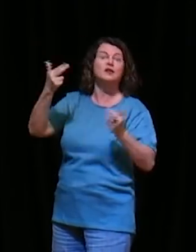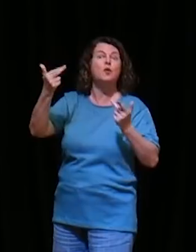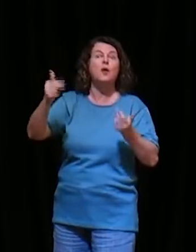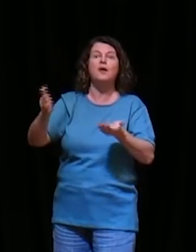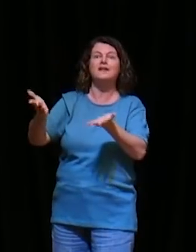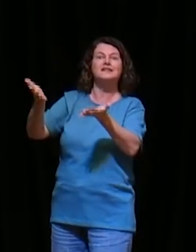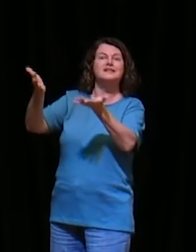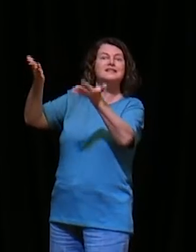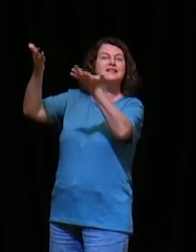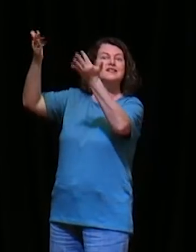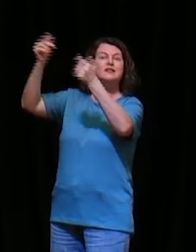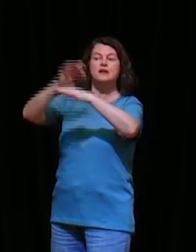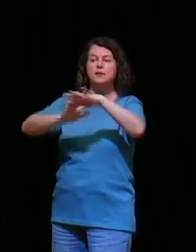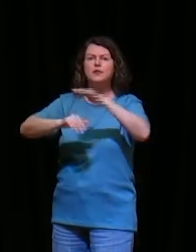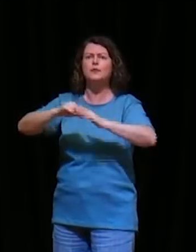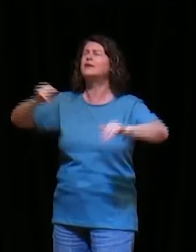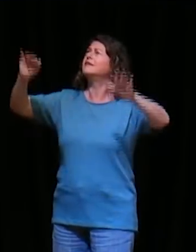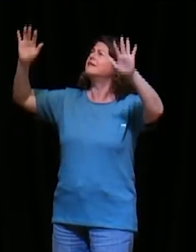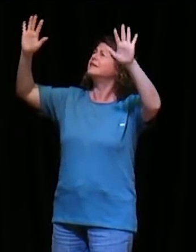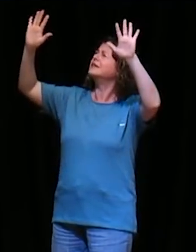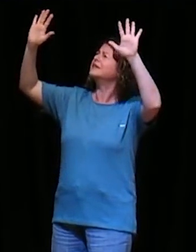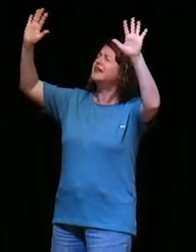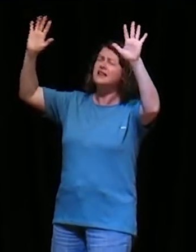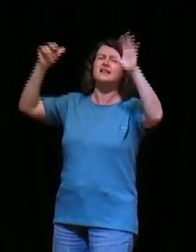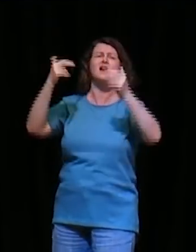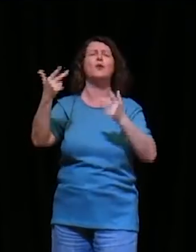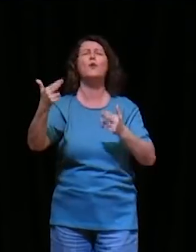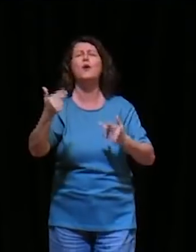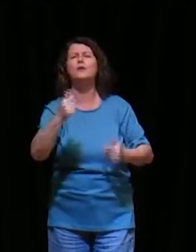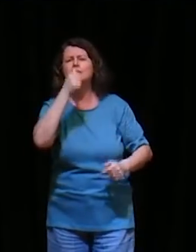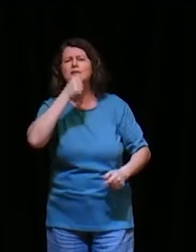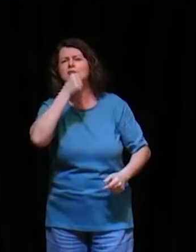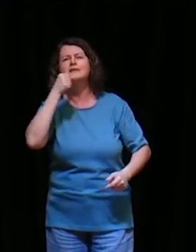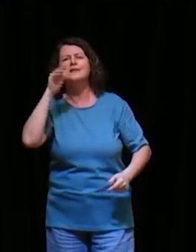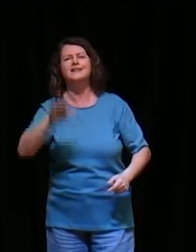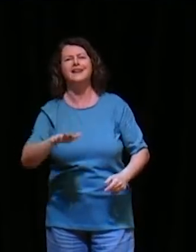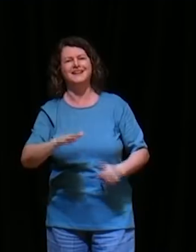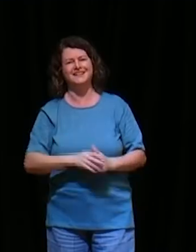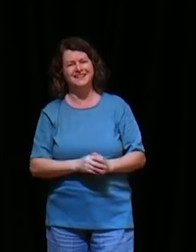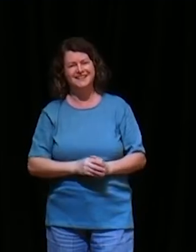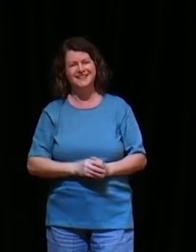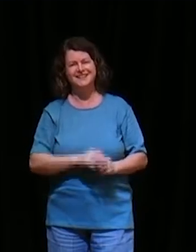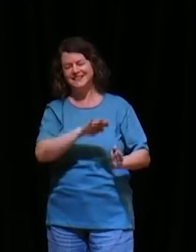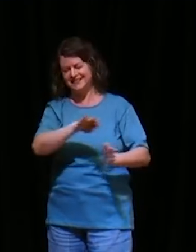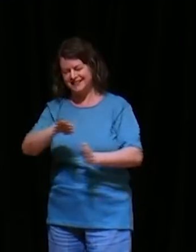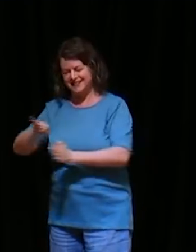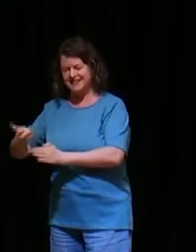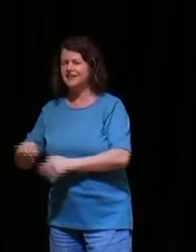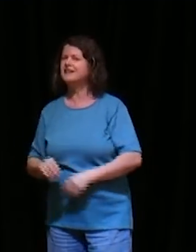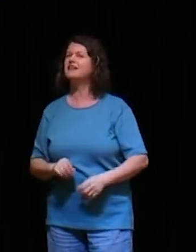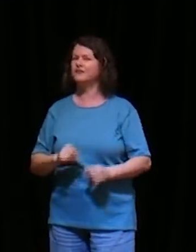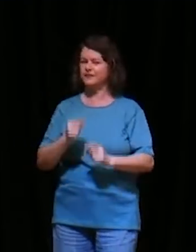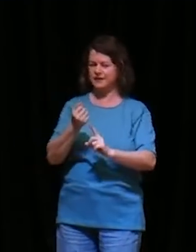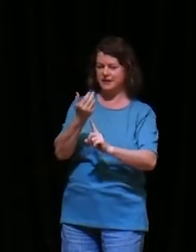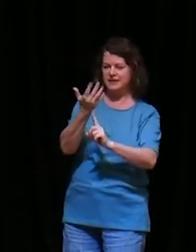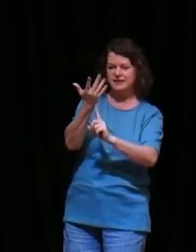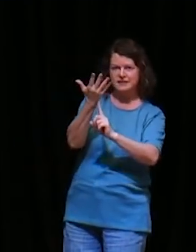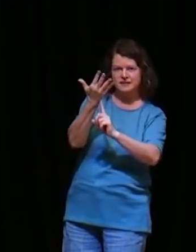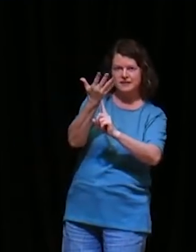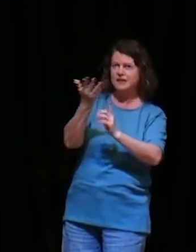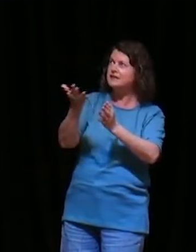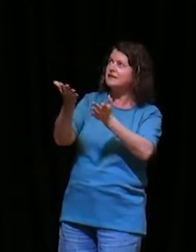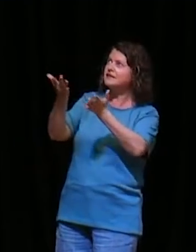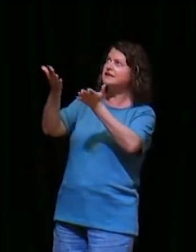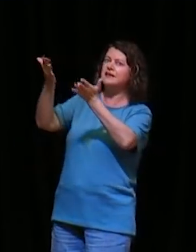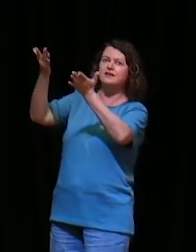sacrifício, da tarde, o incenso, ele é ligado, profundamente, a oração, e a